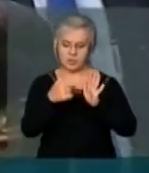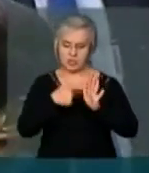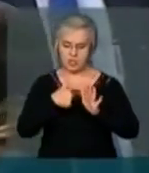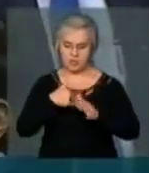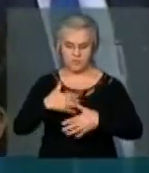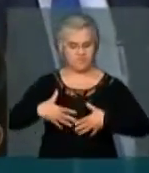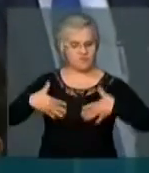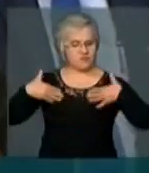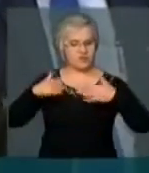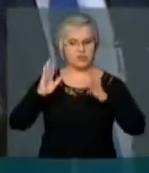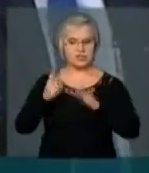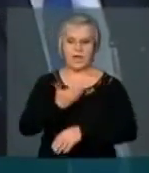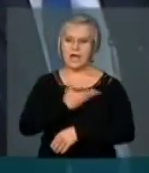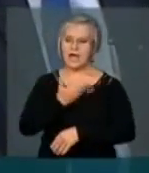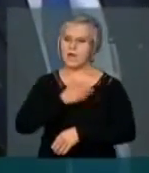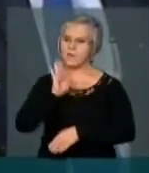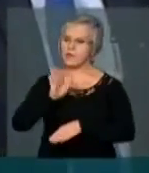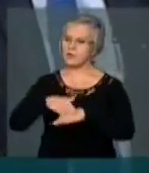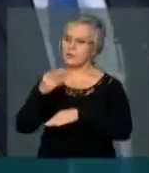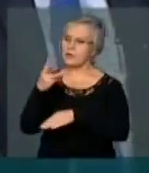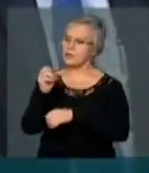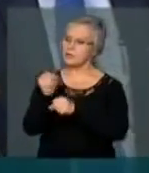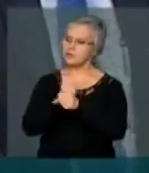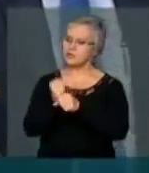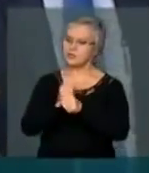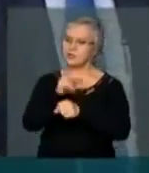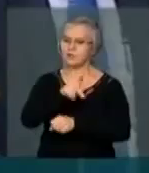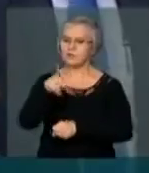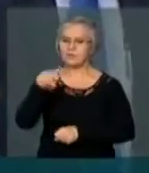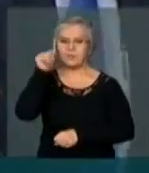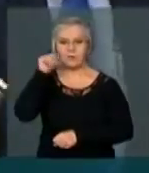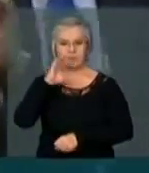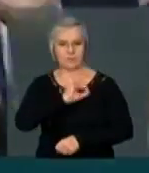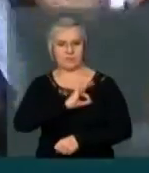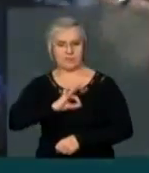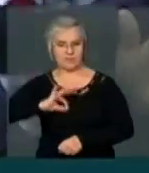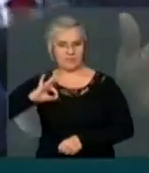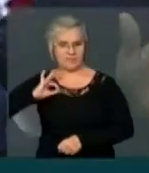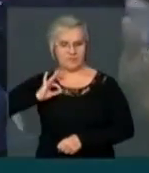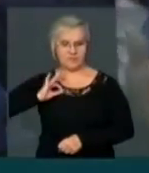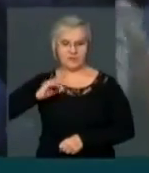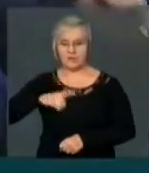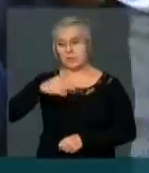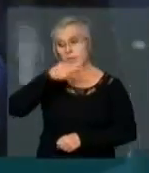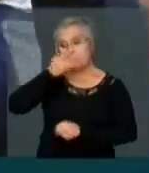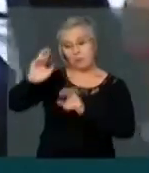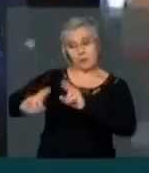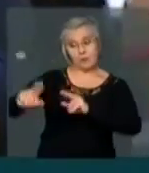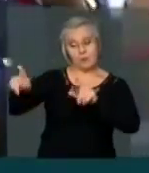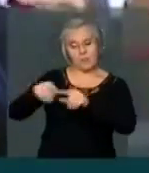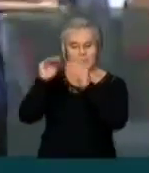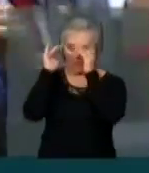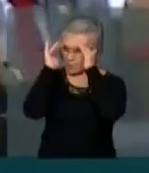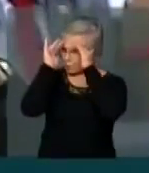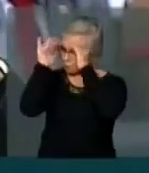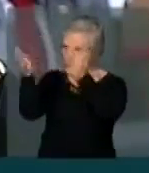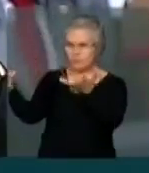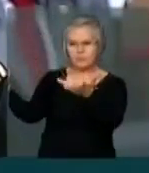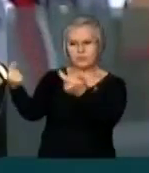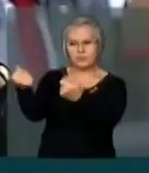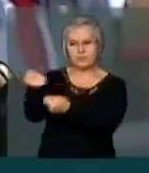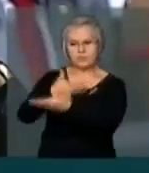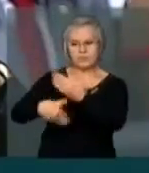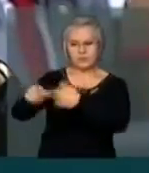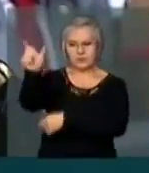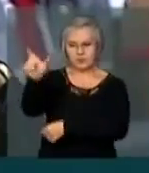amigo há mais de 30 anos da professora Marina Silva. Divergências à parte, um respeito enorme pela